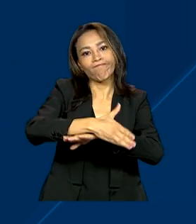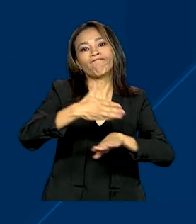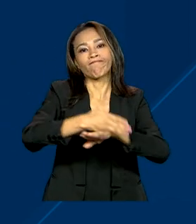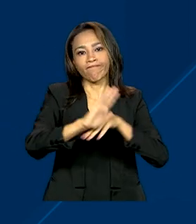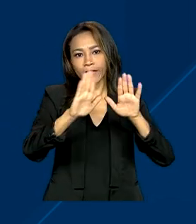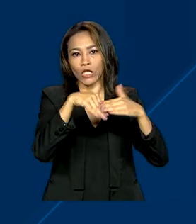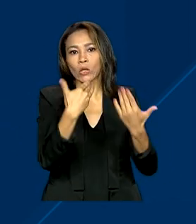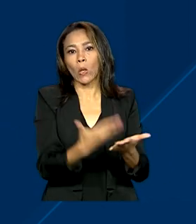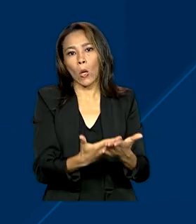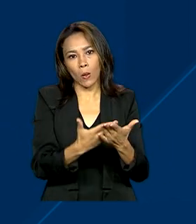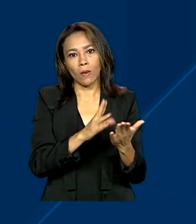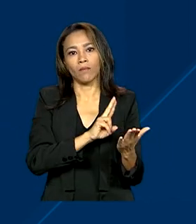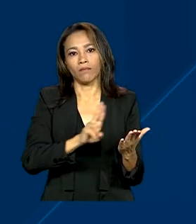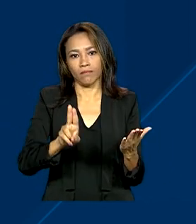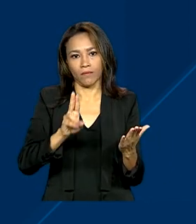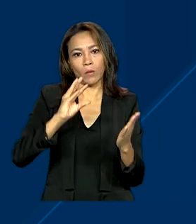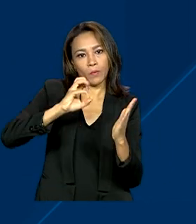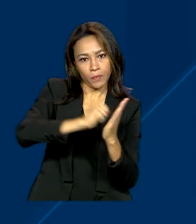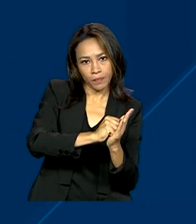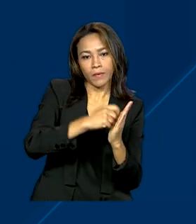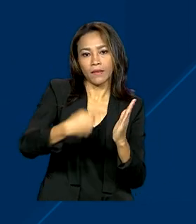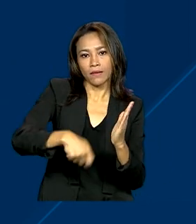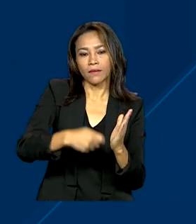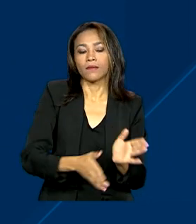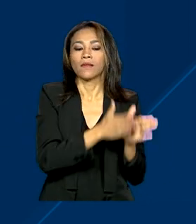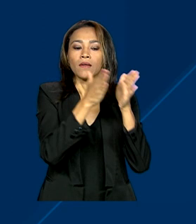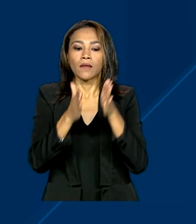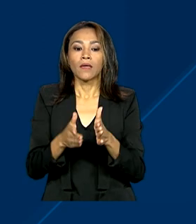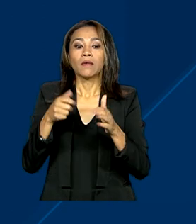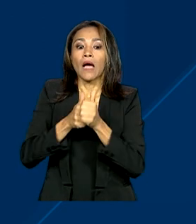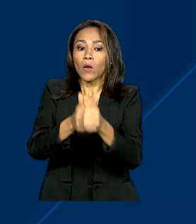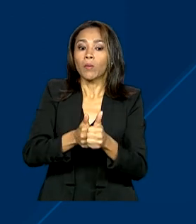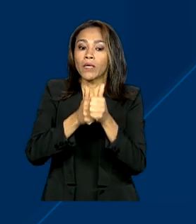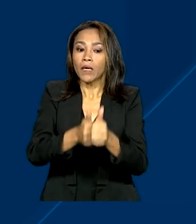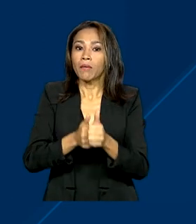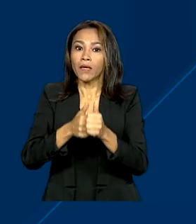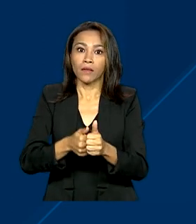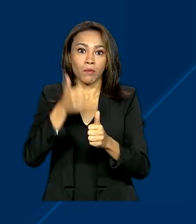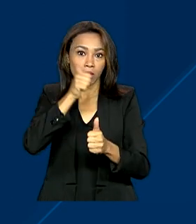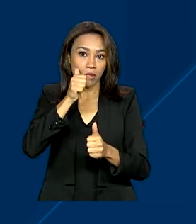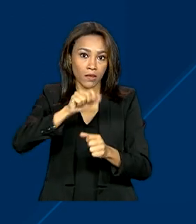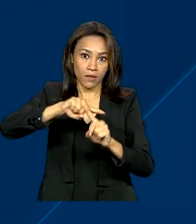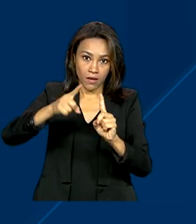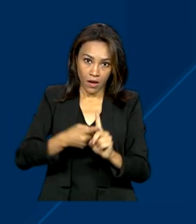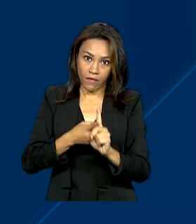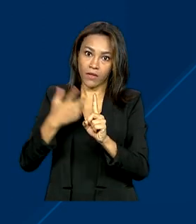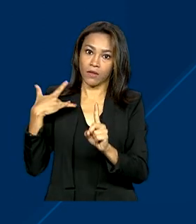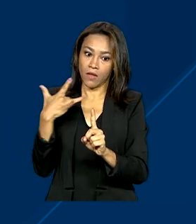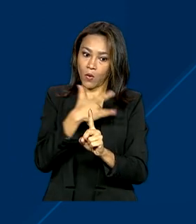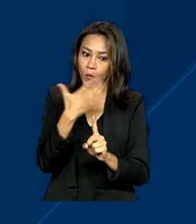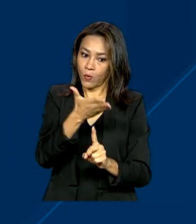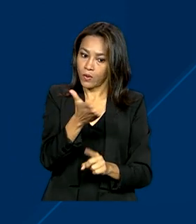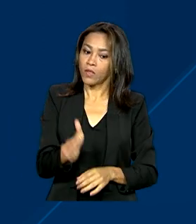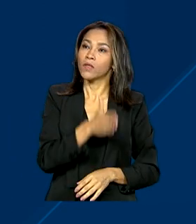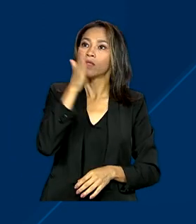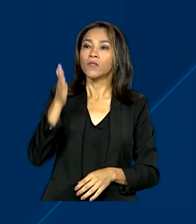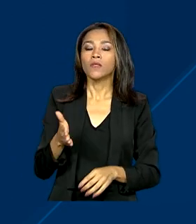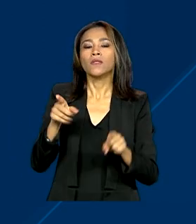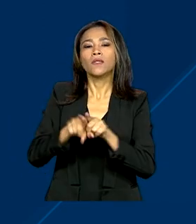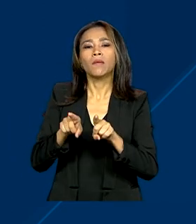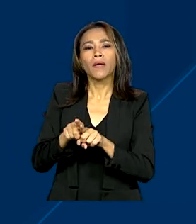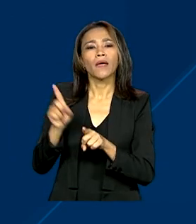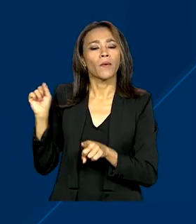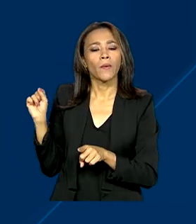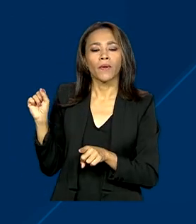frequentando a escola. É necessário acompanhamento pré-natal para gestantes. É indispensável